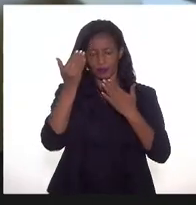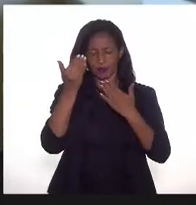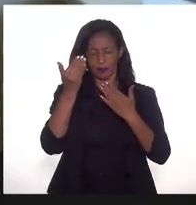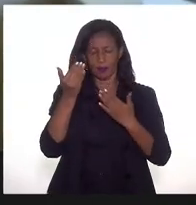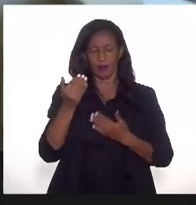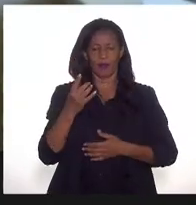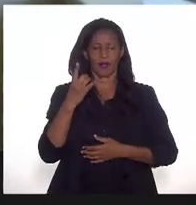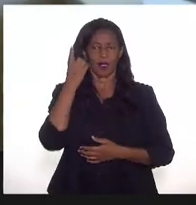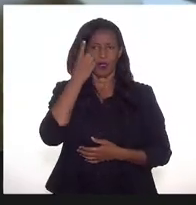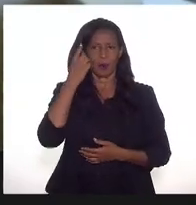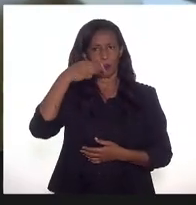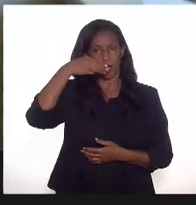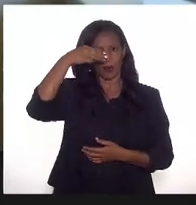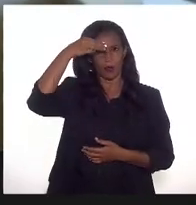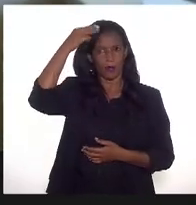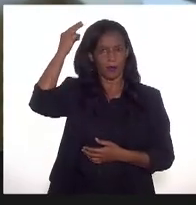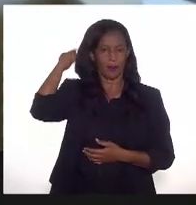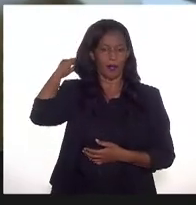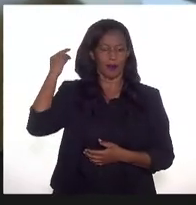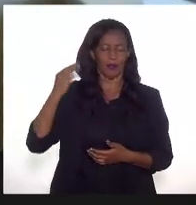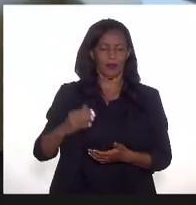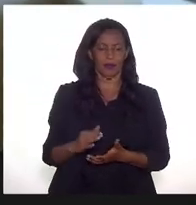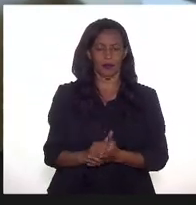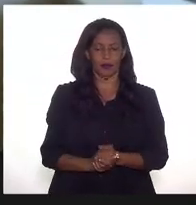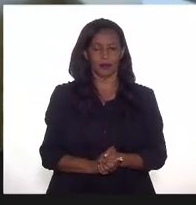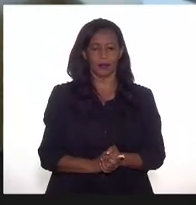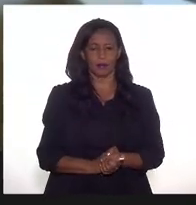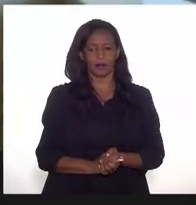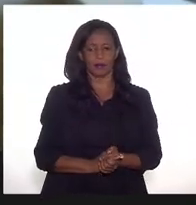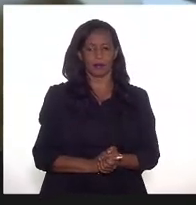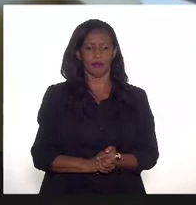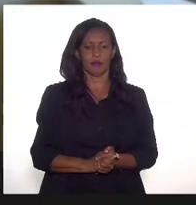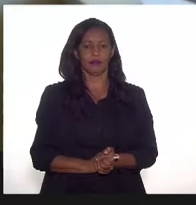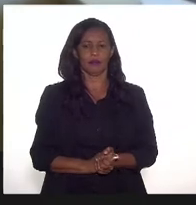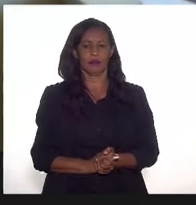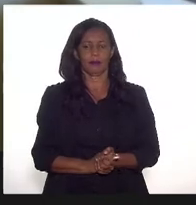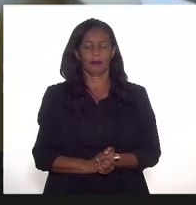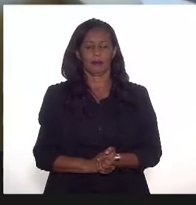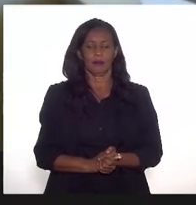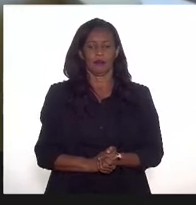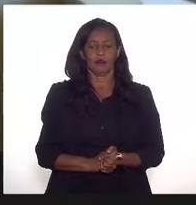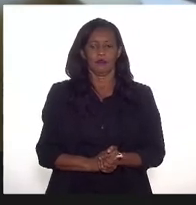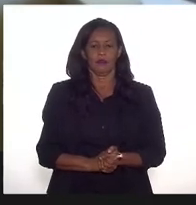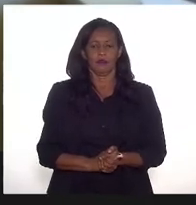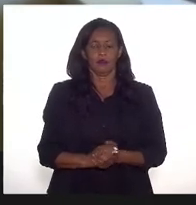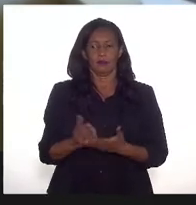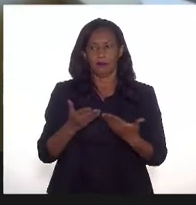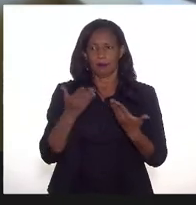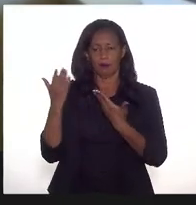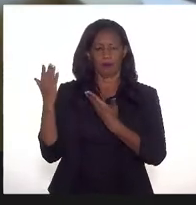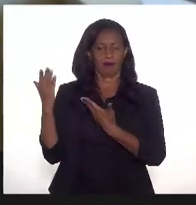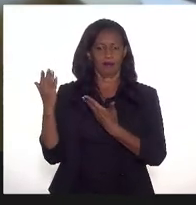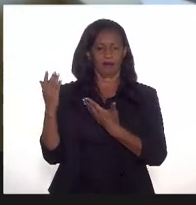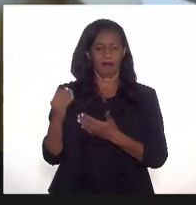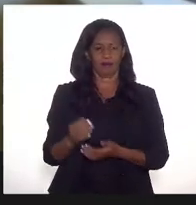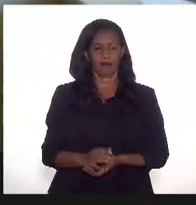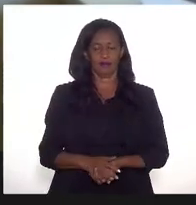Pacheco, questão, algumas questões que eu queria levantar sobre a apresentação. Por favor, deputado.